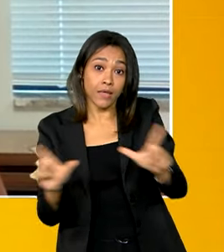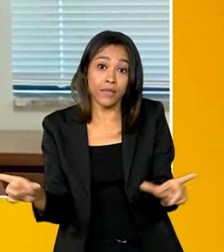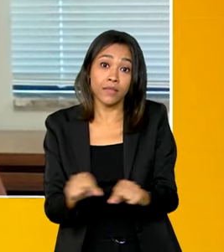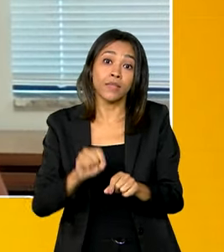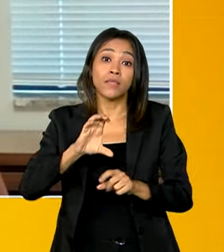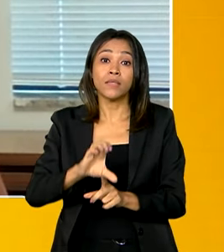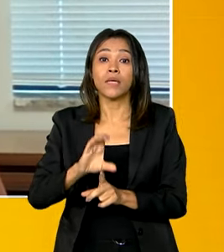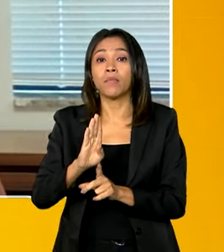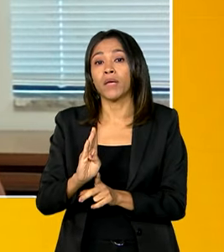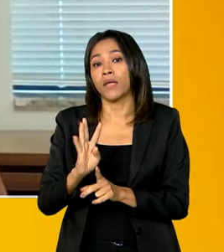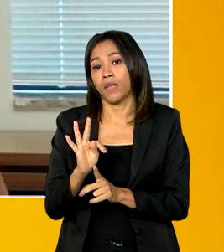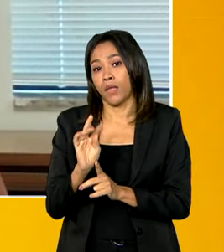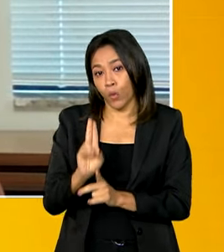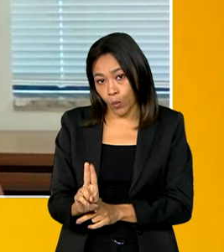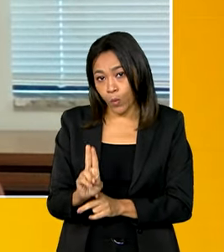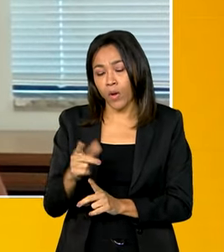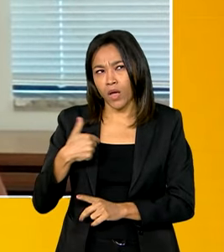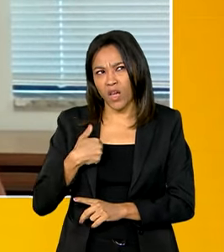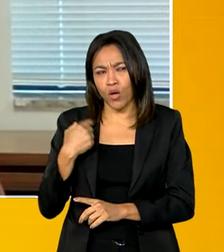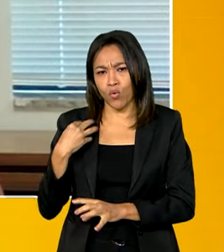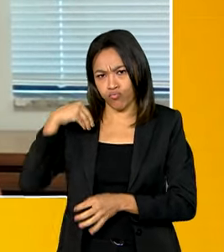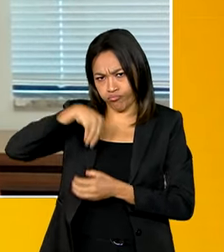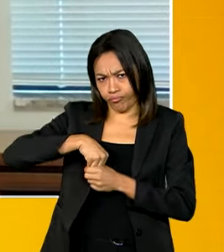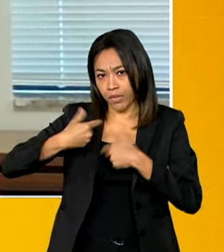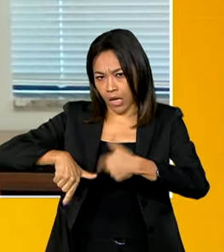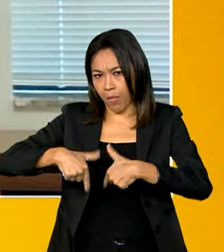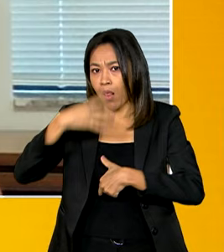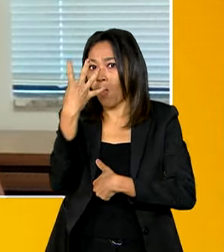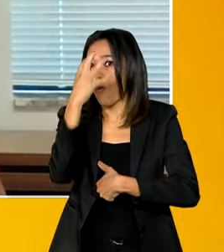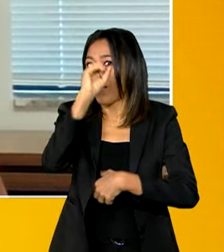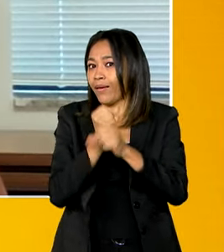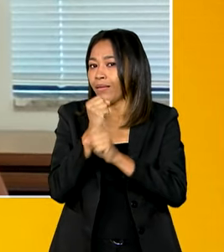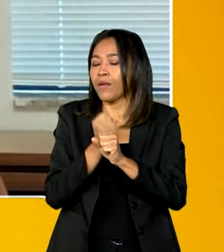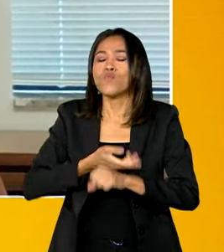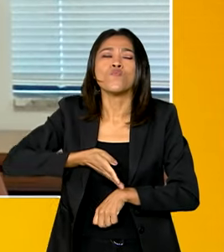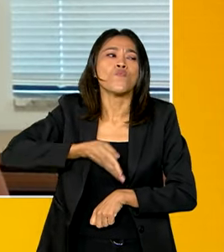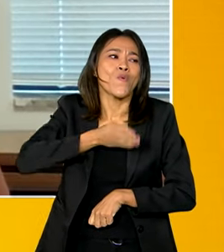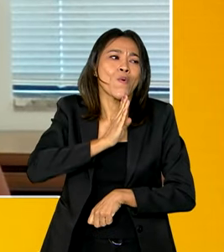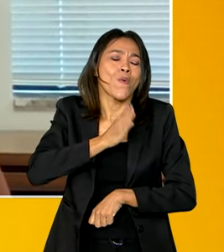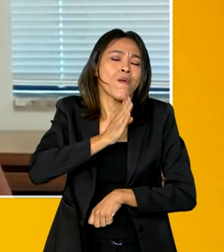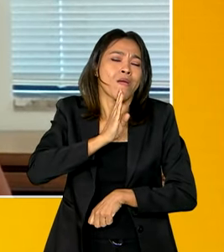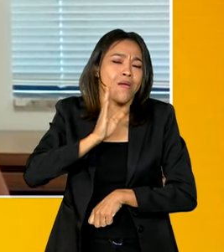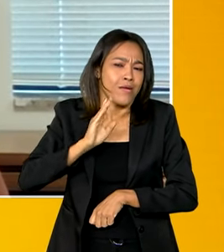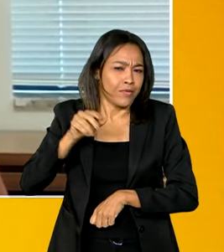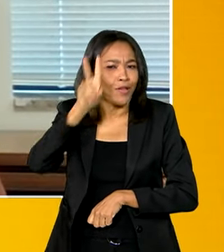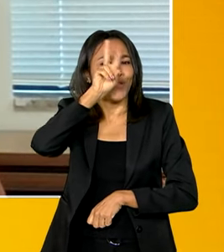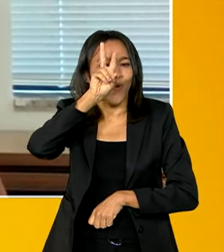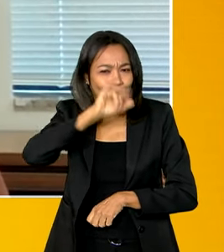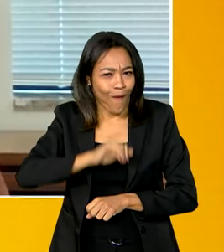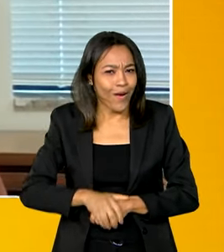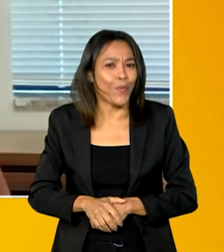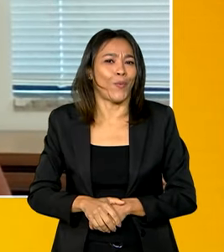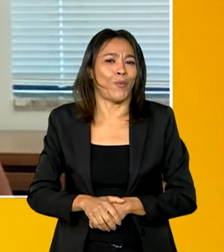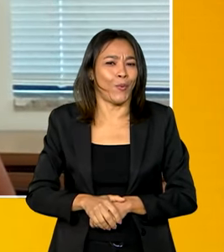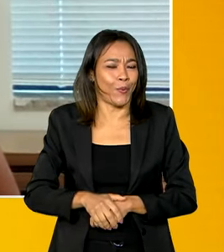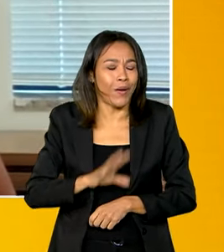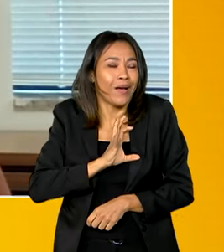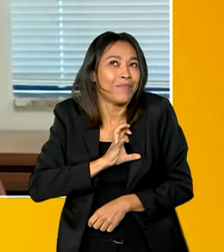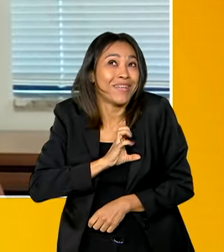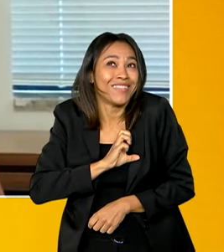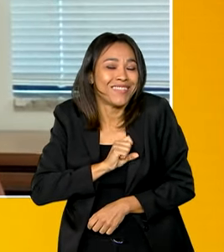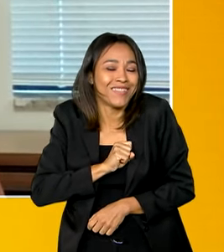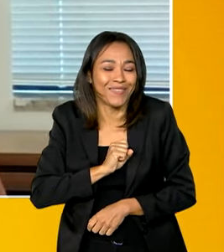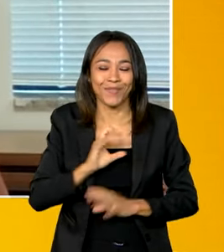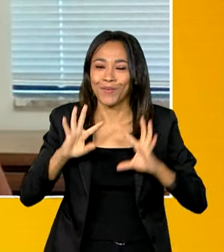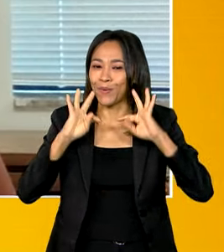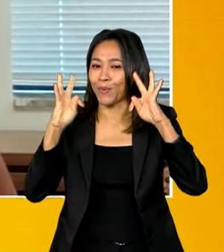Urbanos, né? Eu estou na CBTU há 40 anos, então eu conheço bem a história dela. Agora, é uma história de paixão. Todo mundo